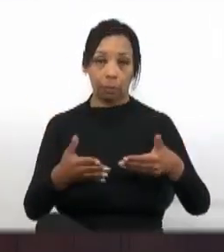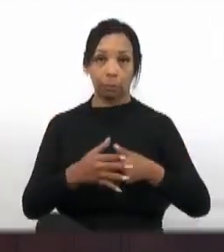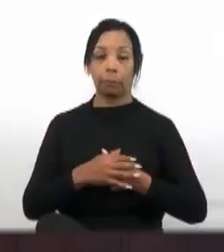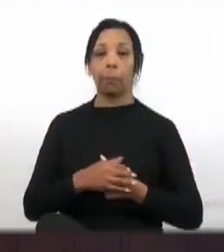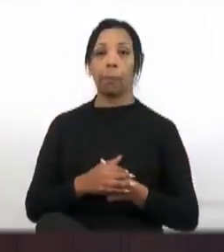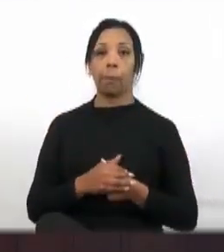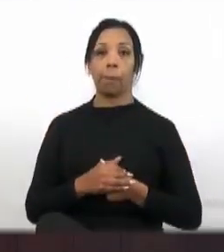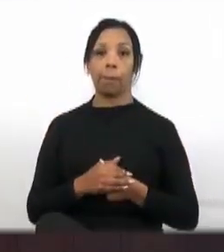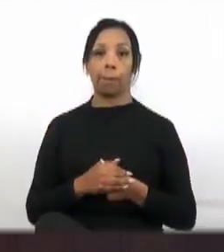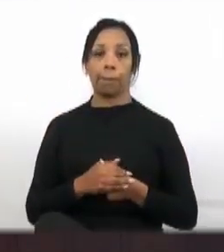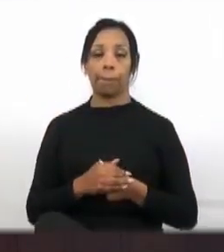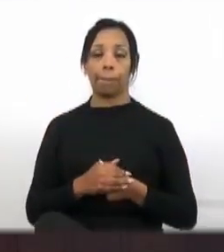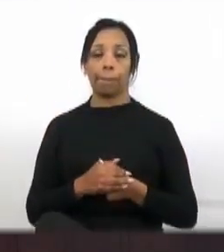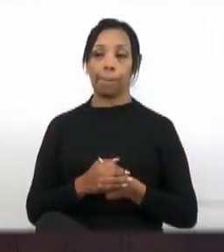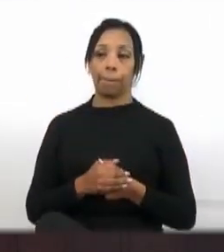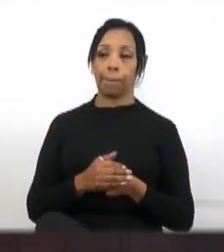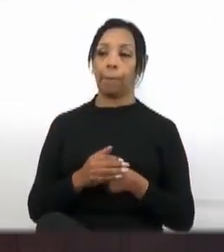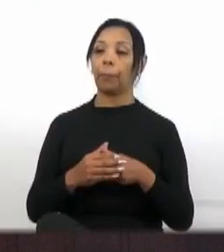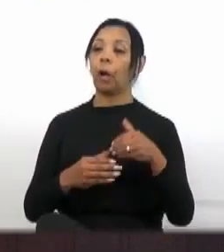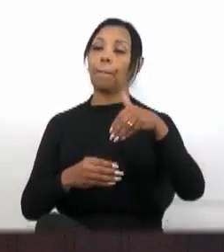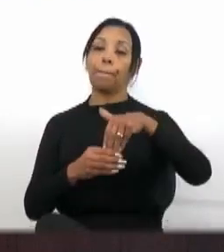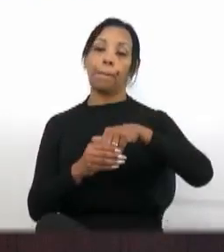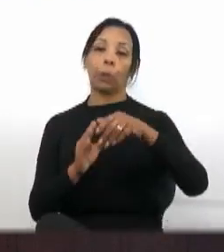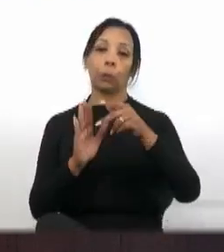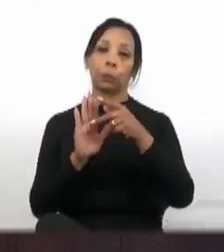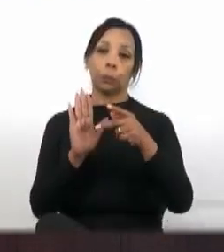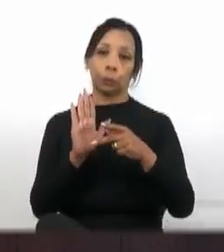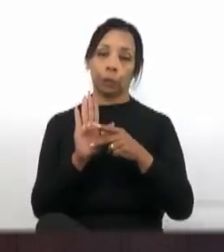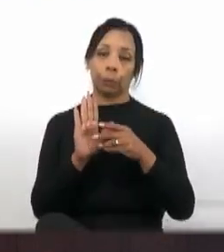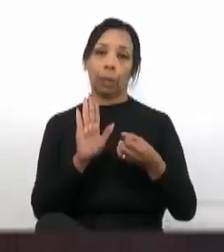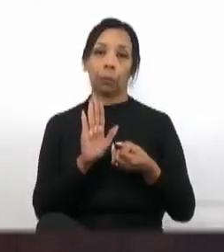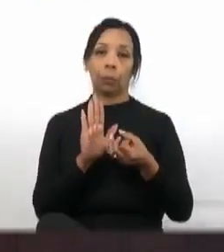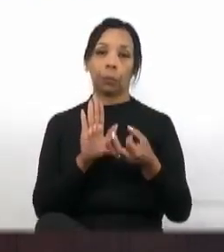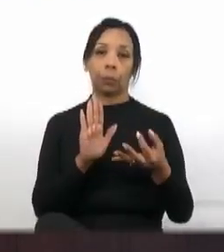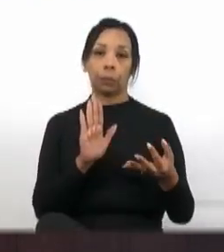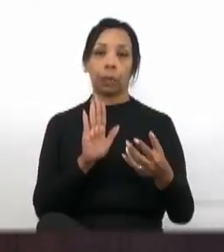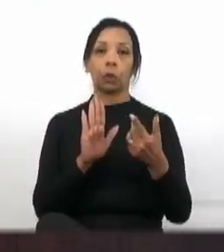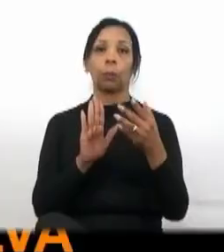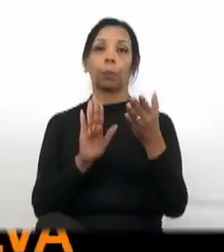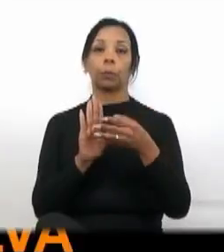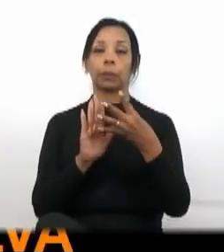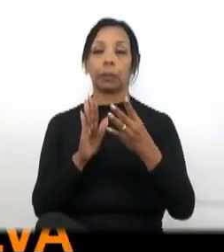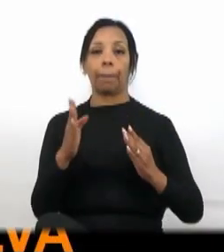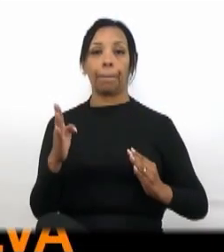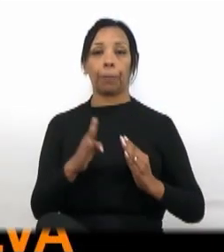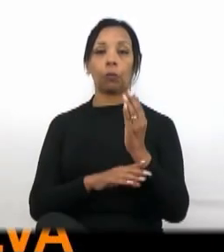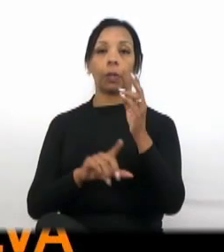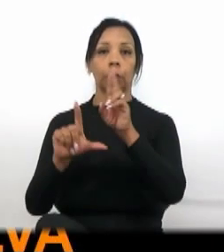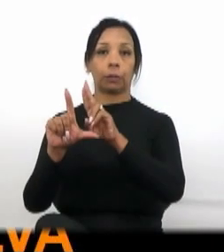Está em segunda votação o projeto. O quórum é de dois terços para aprovação e a votação é nominal.